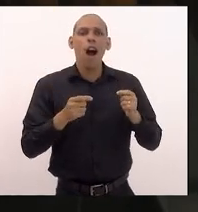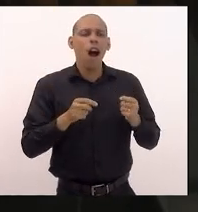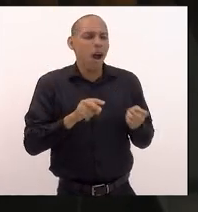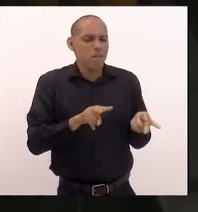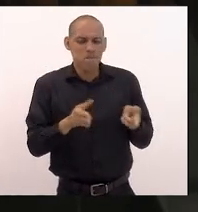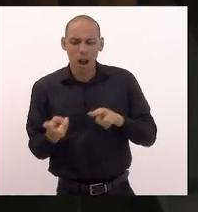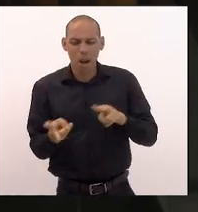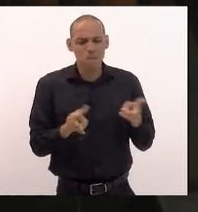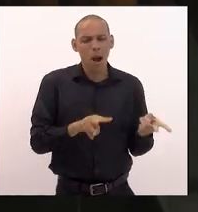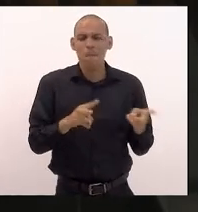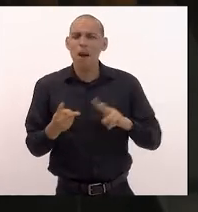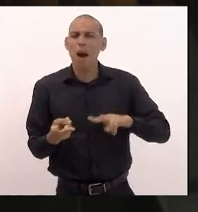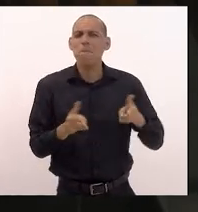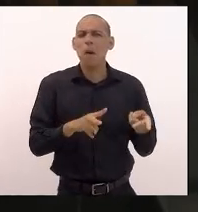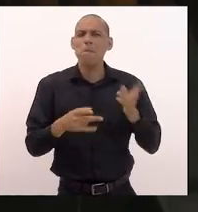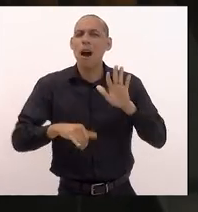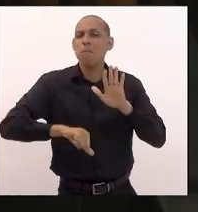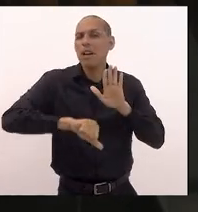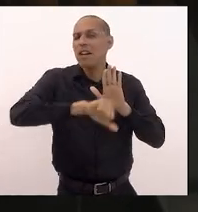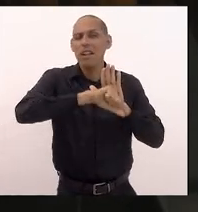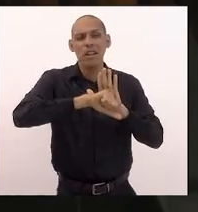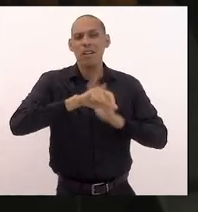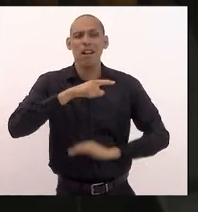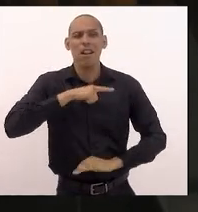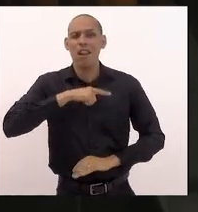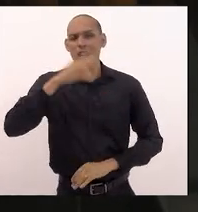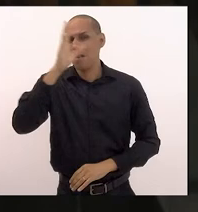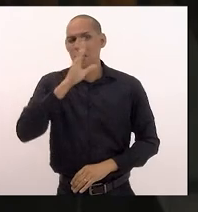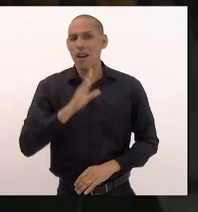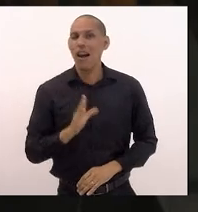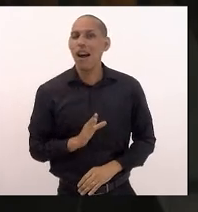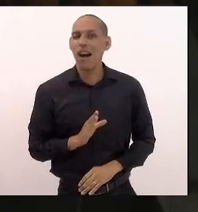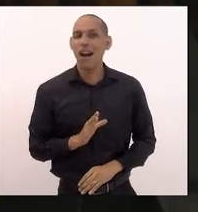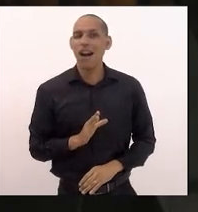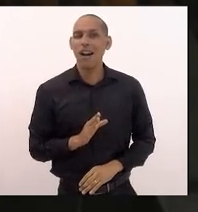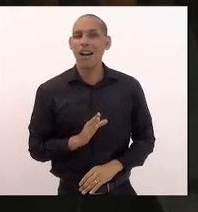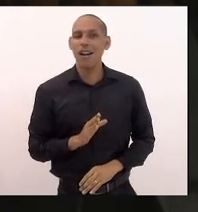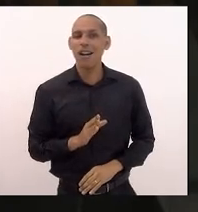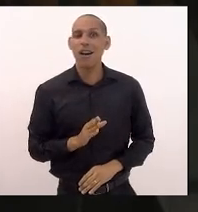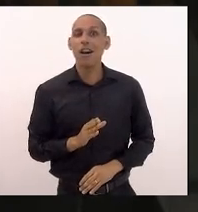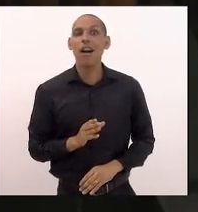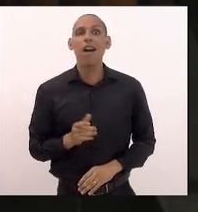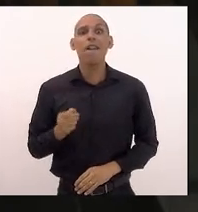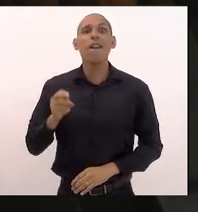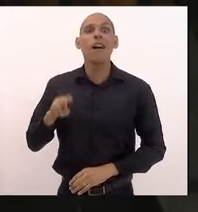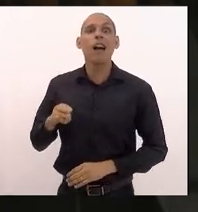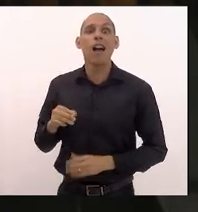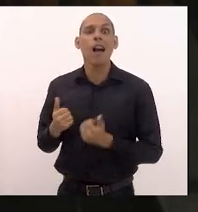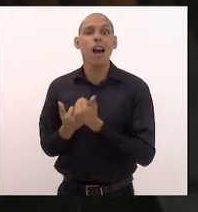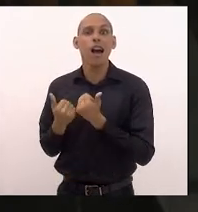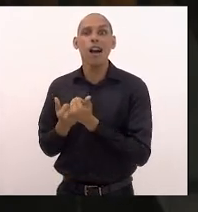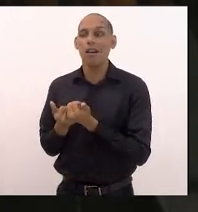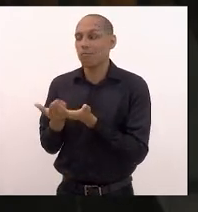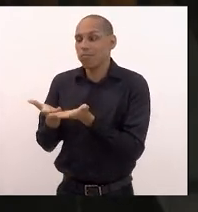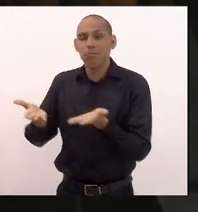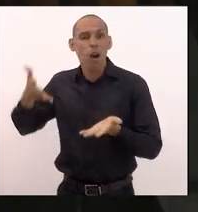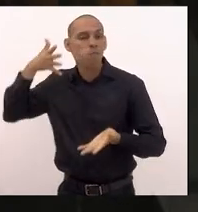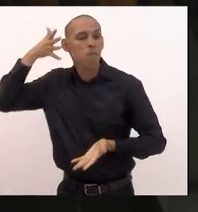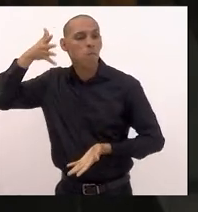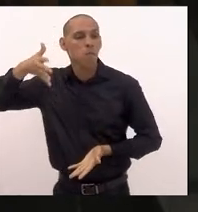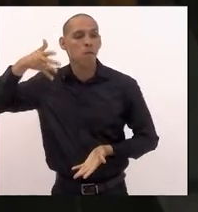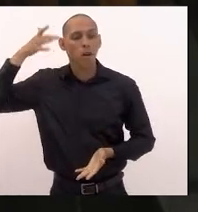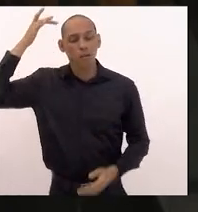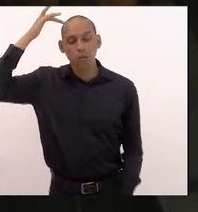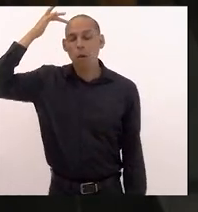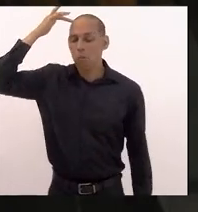criminosas que aconteceram no Brasil tudo às barbas e com a complacência dos mesmos que fazem esse discurso hipócrita